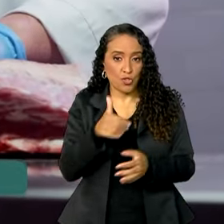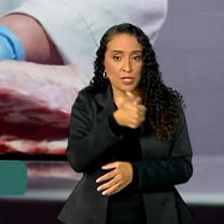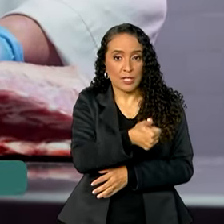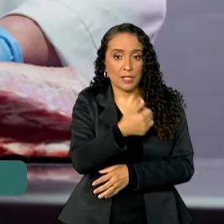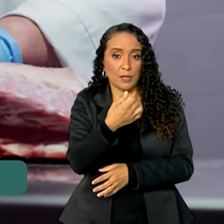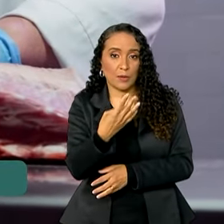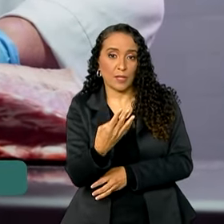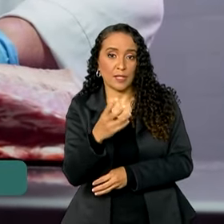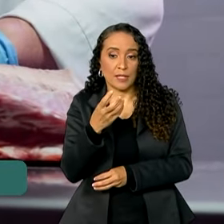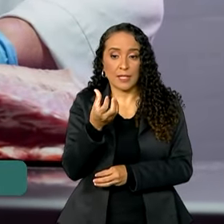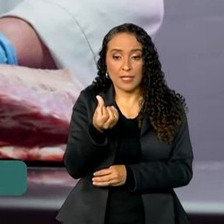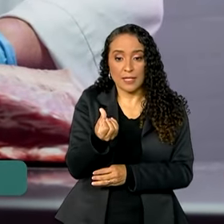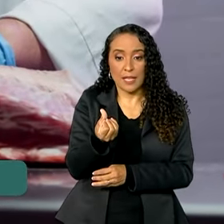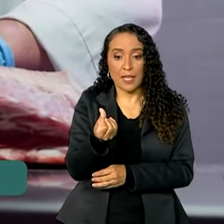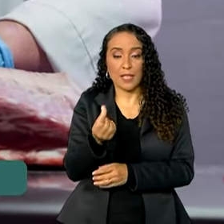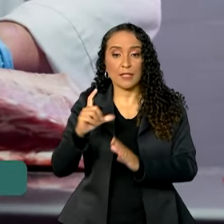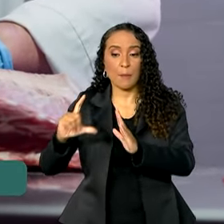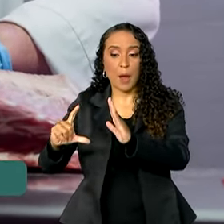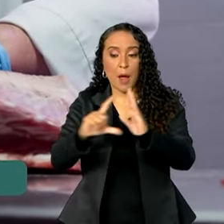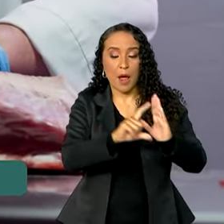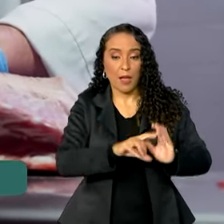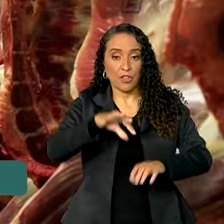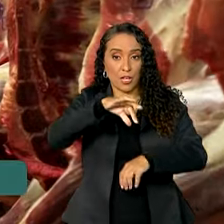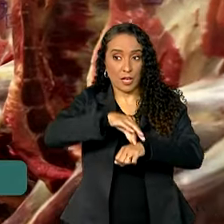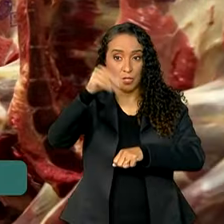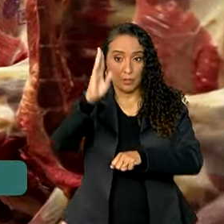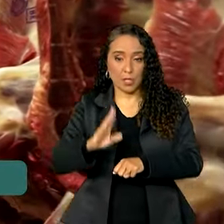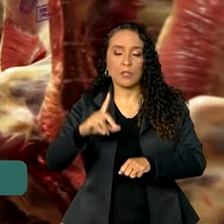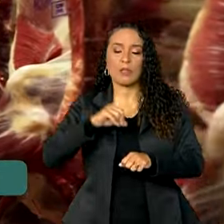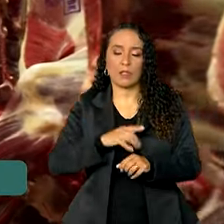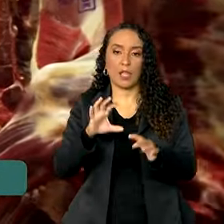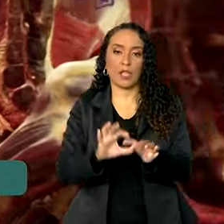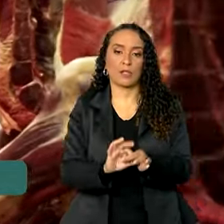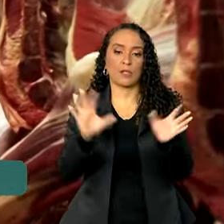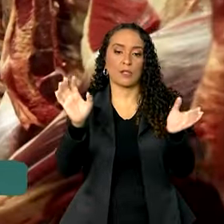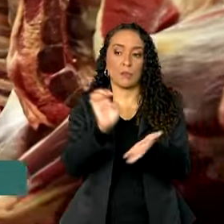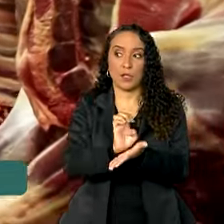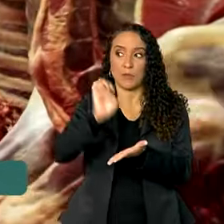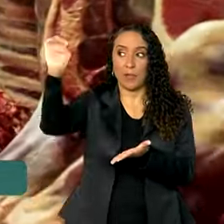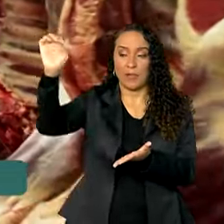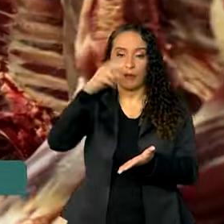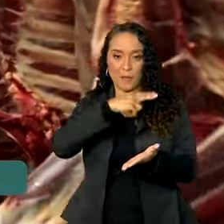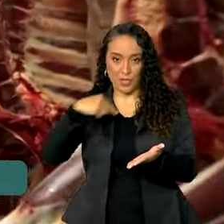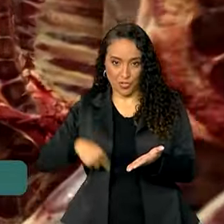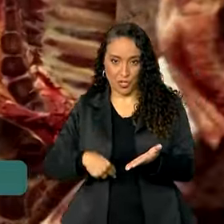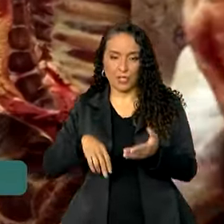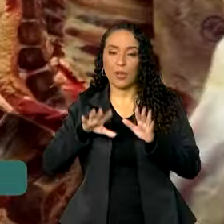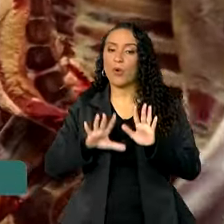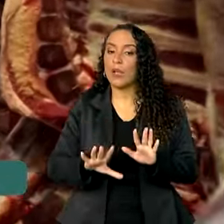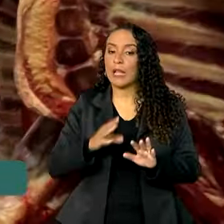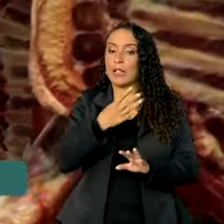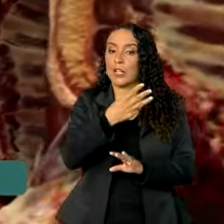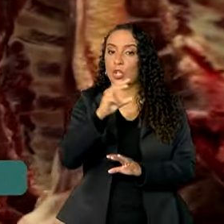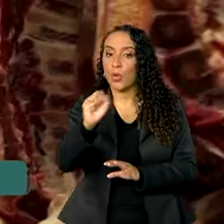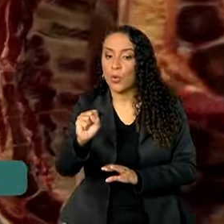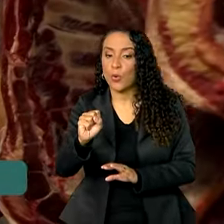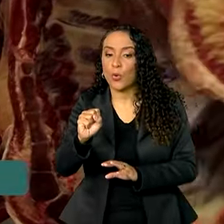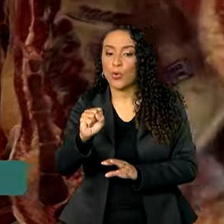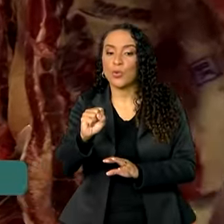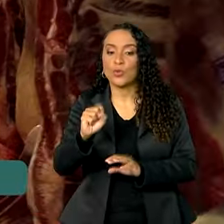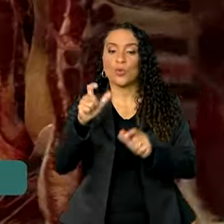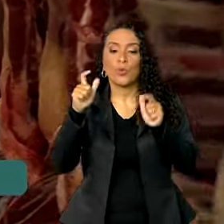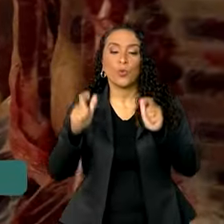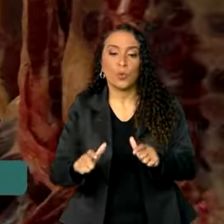146 frigoríficos brasileiros têm autorização para exportar para a China, sendo que 38 plantas